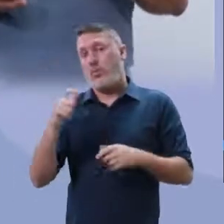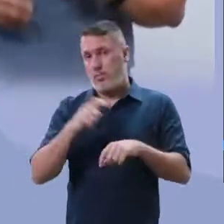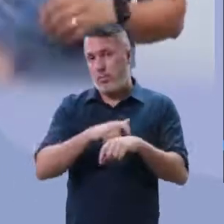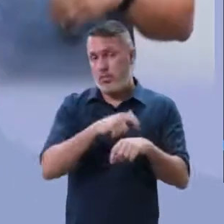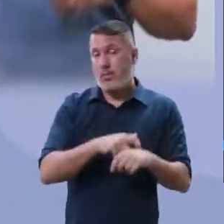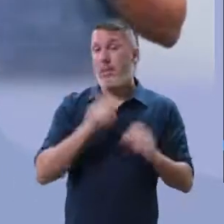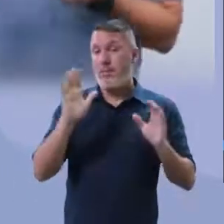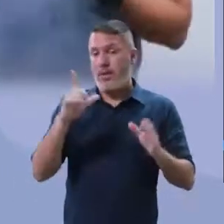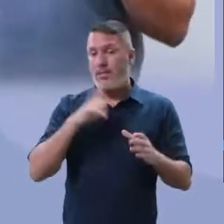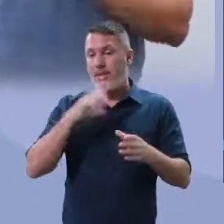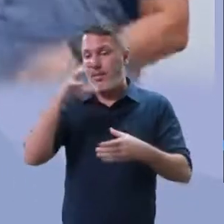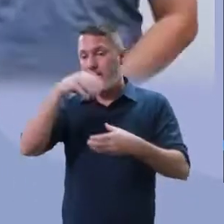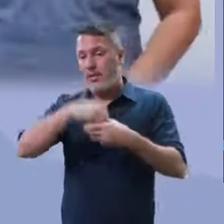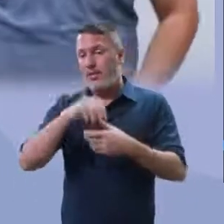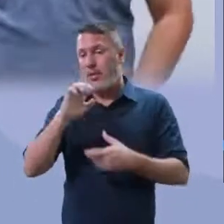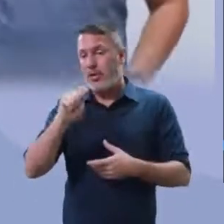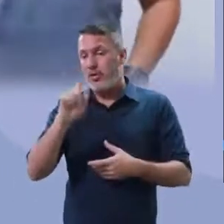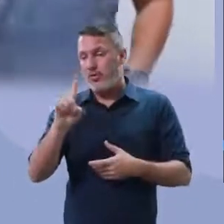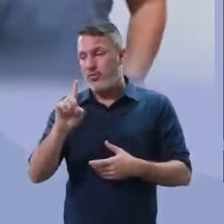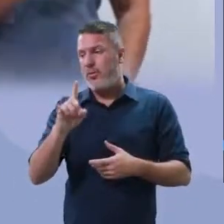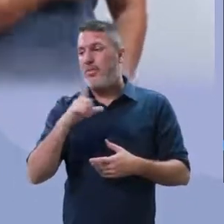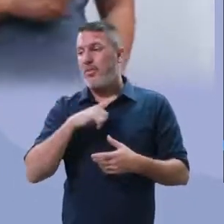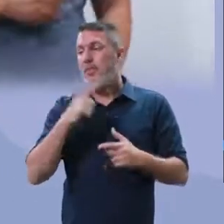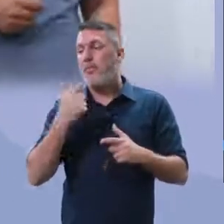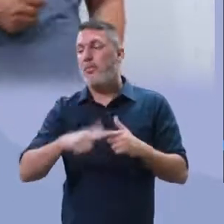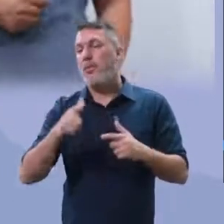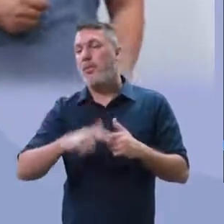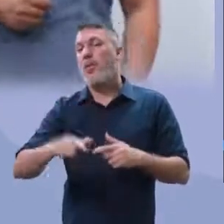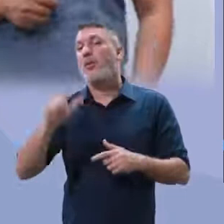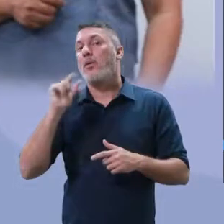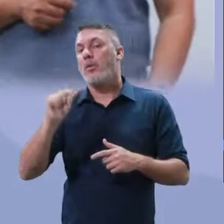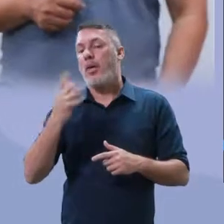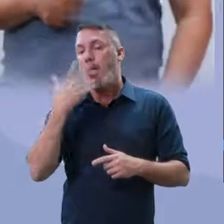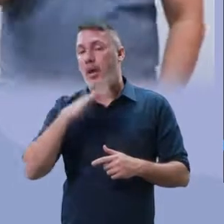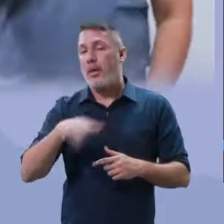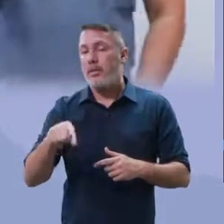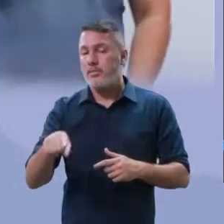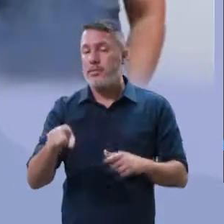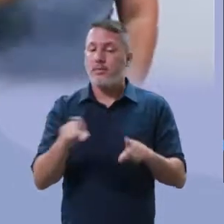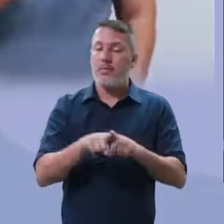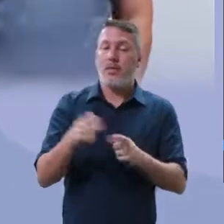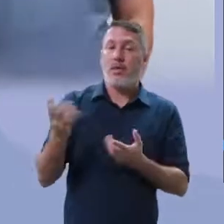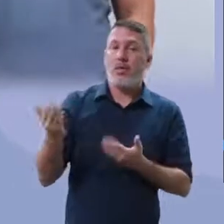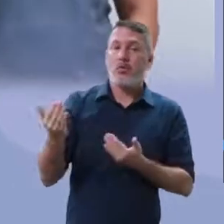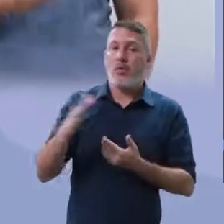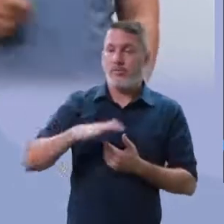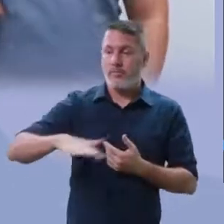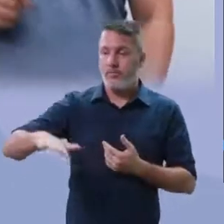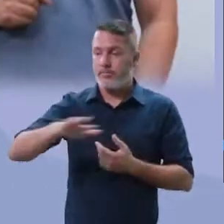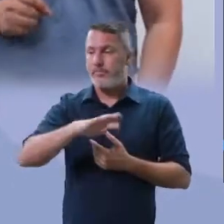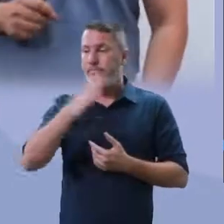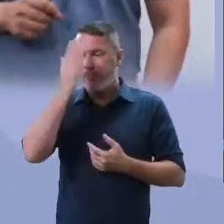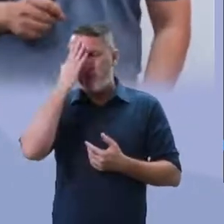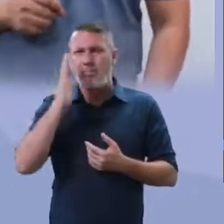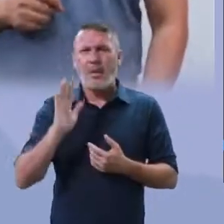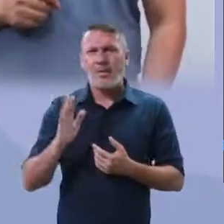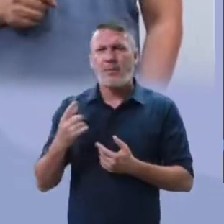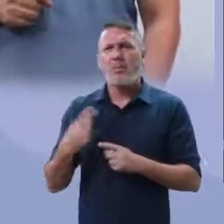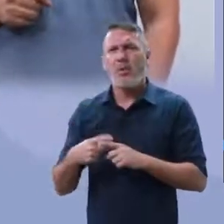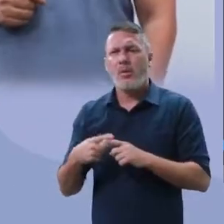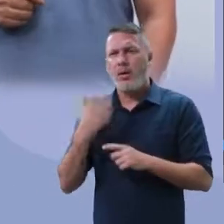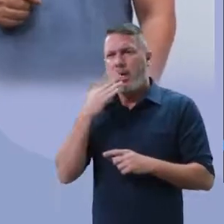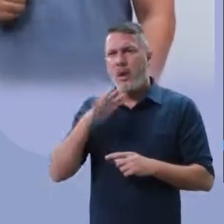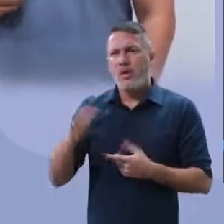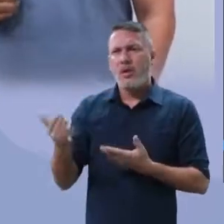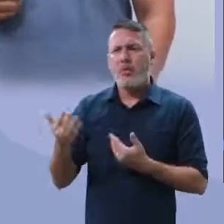é um outro aspecto. Só que dentro dessa educação à distância, nós temos uma outra problemática. As nossas crianças e os nossos adolescentes. Ué, como